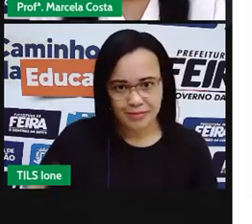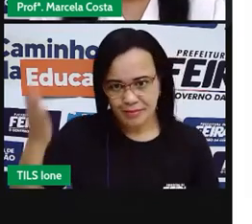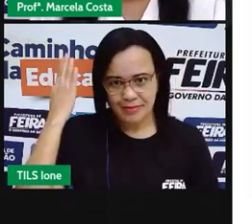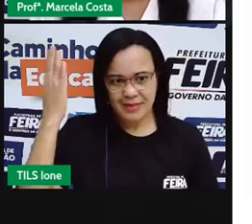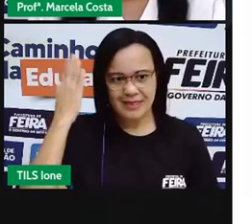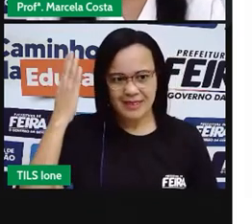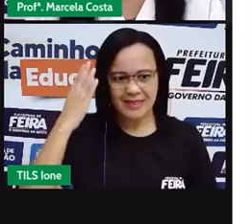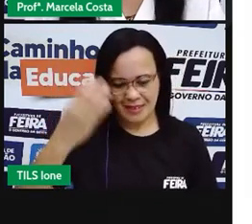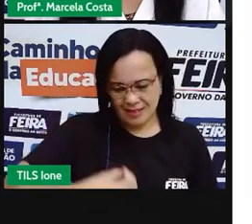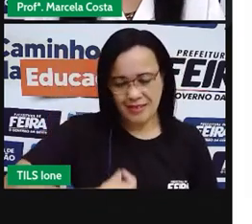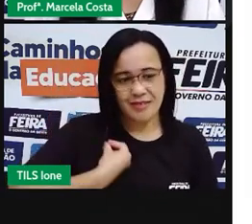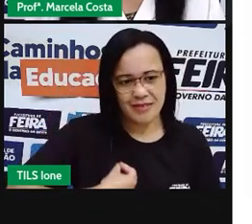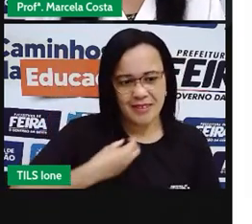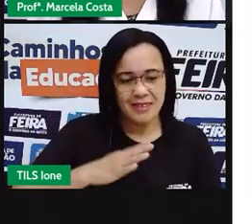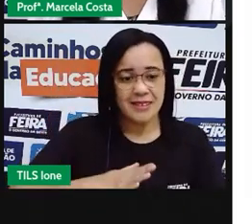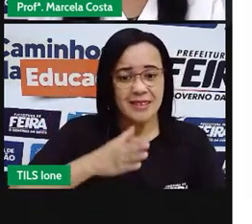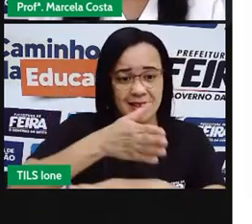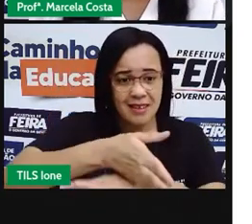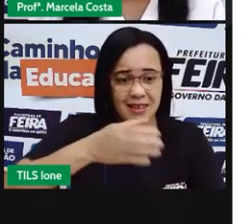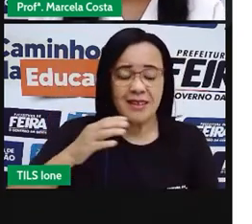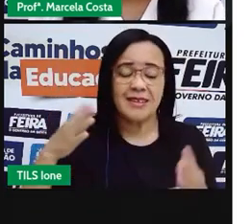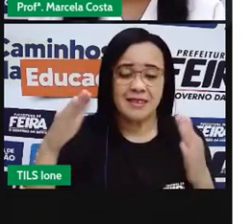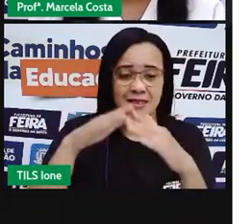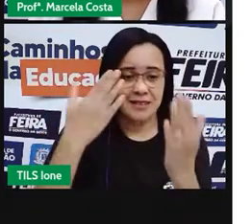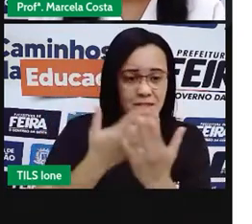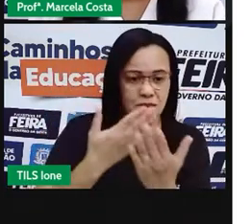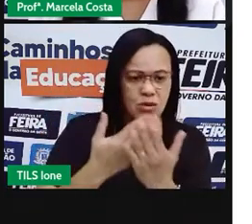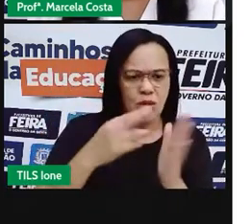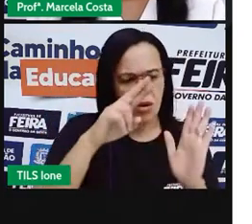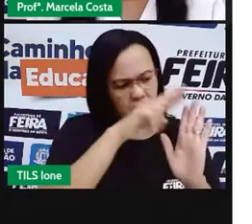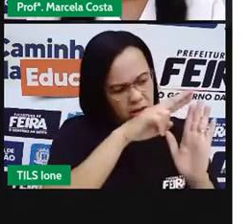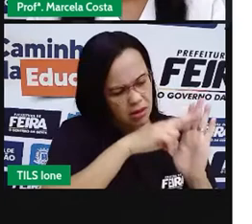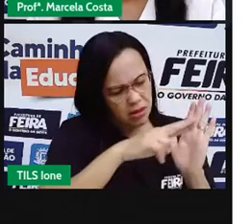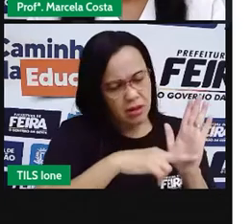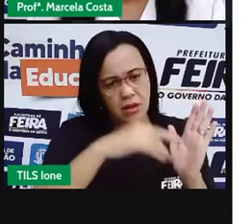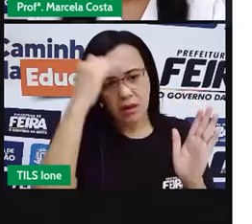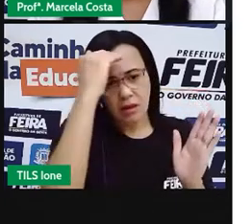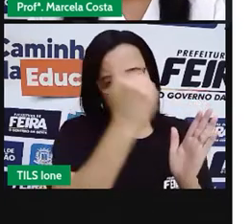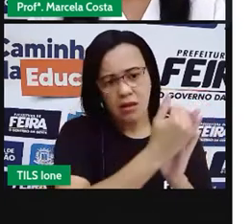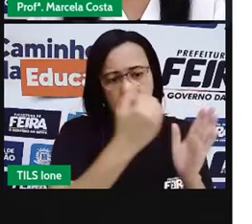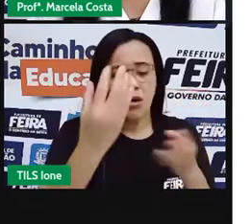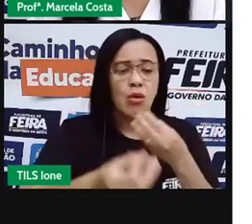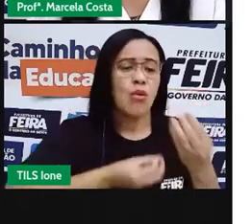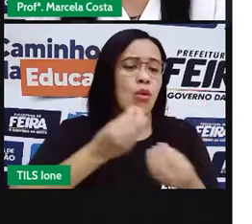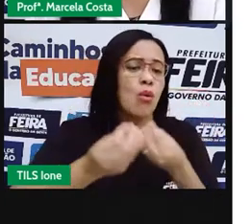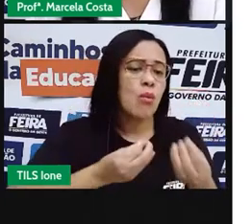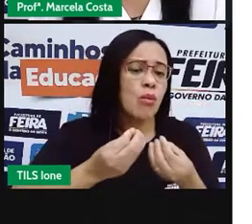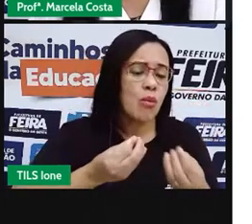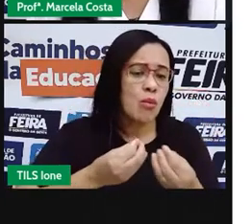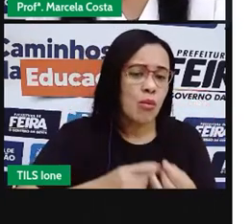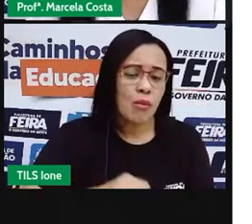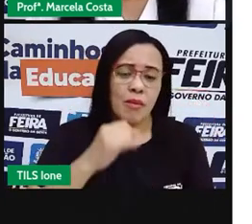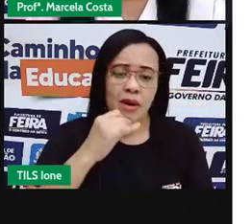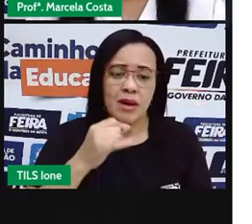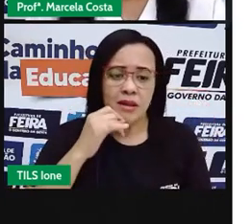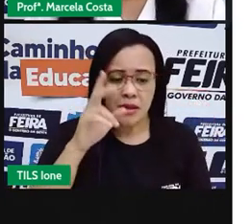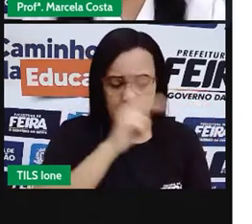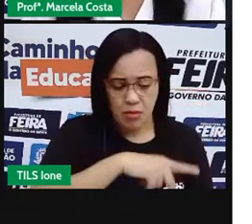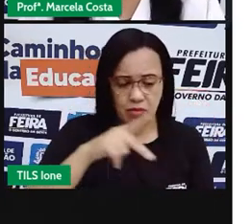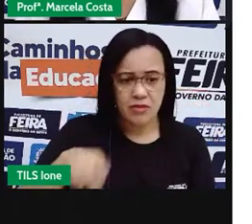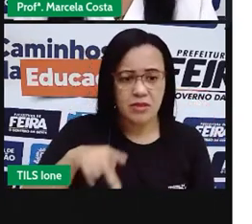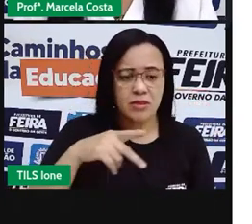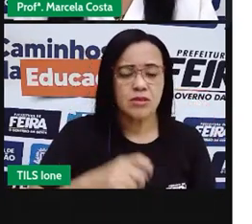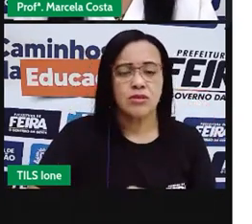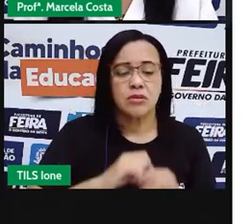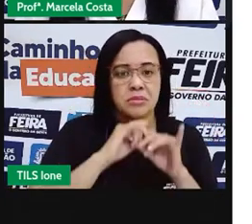na escola. Você lembra da velha que tinha lá? A sua professora deixava você jogar